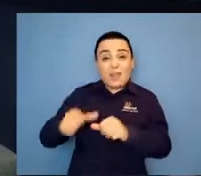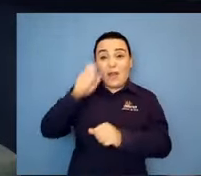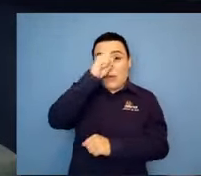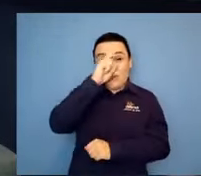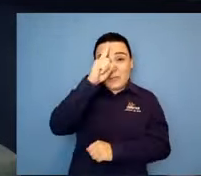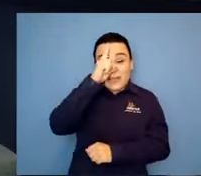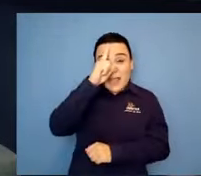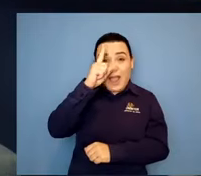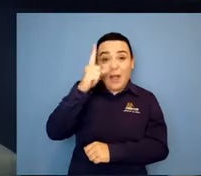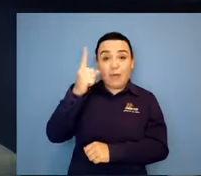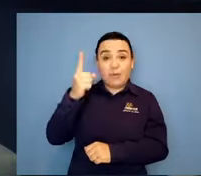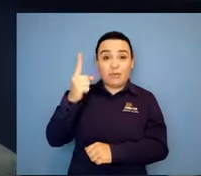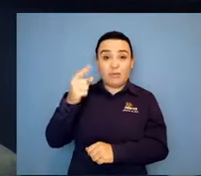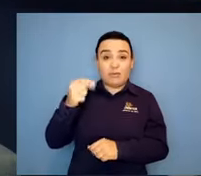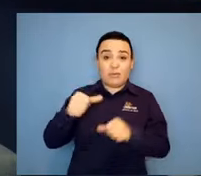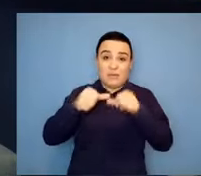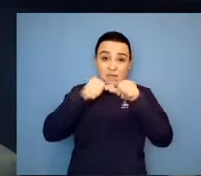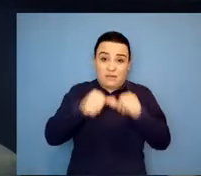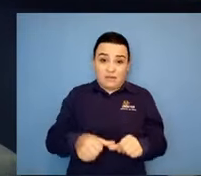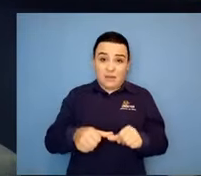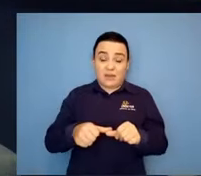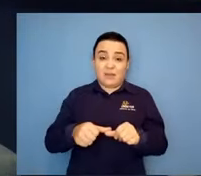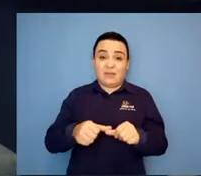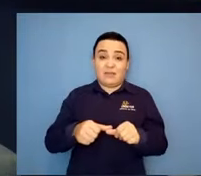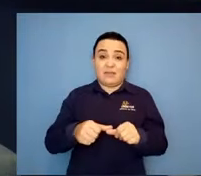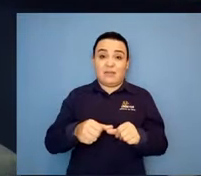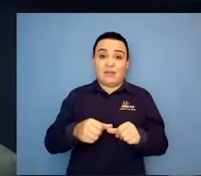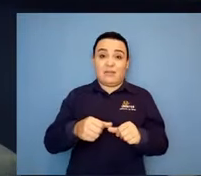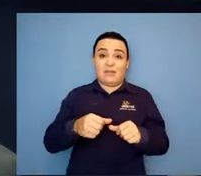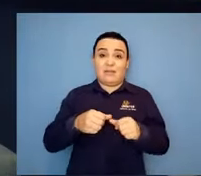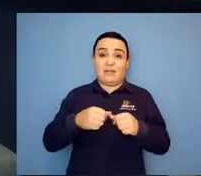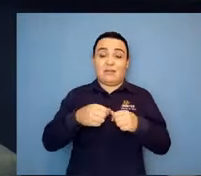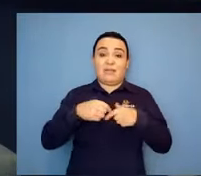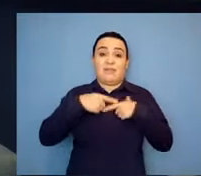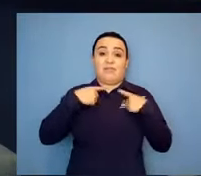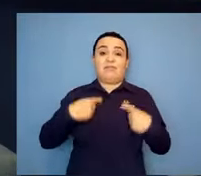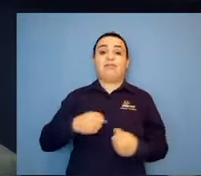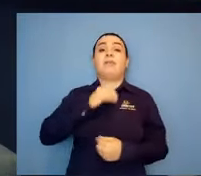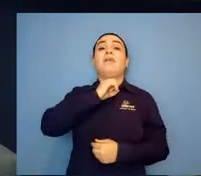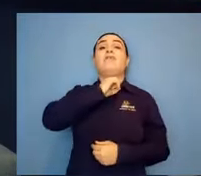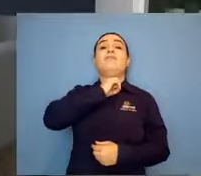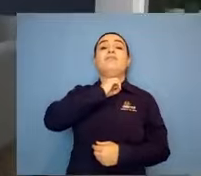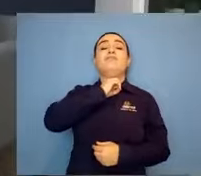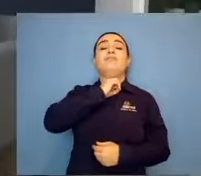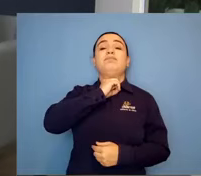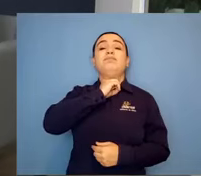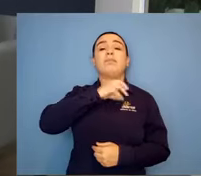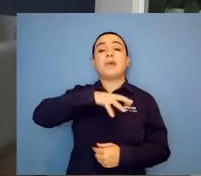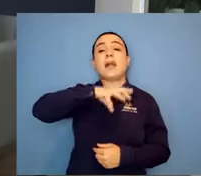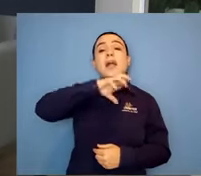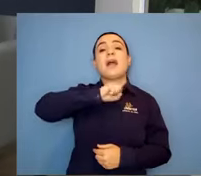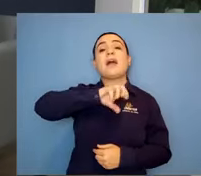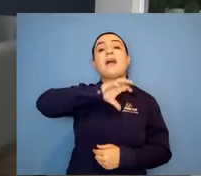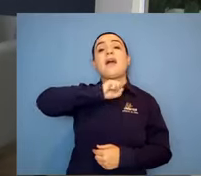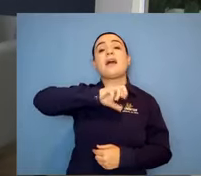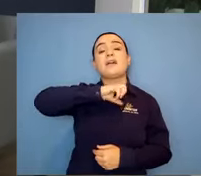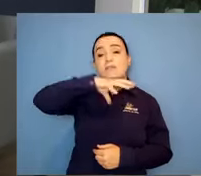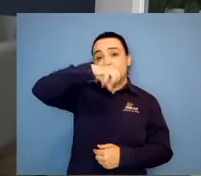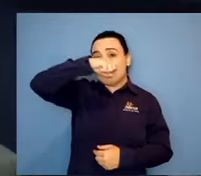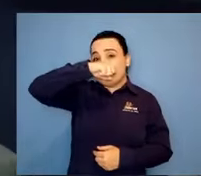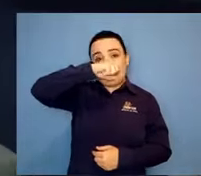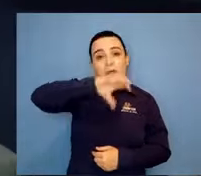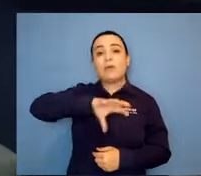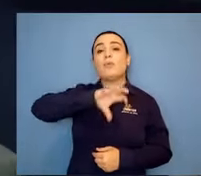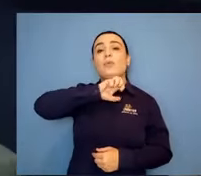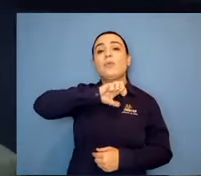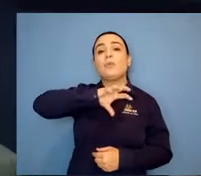na ventilação mecânica, né? Sim. Foram mais ou menos 5 milhões. Cerveja. Então, é claro que diagnosticar